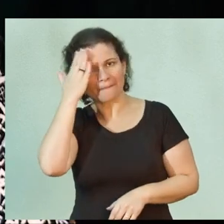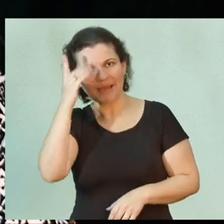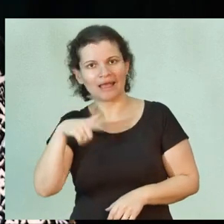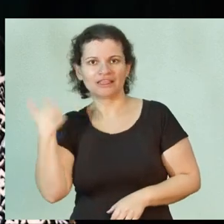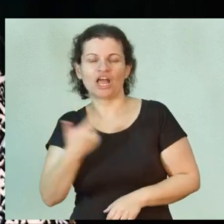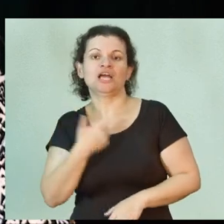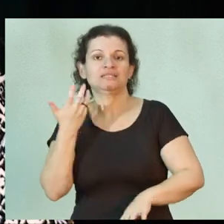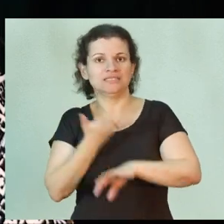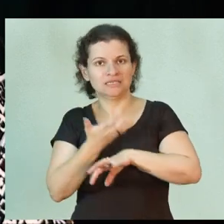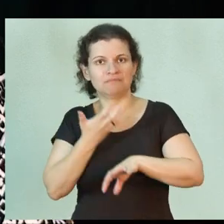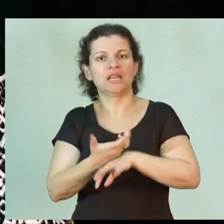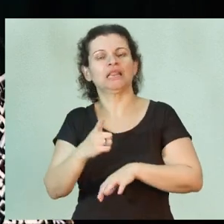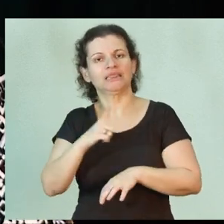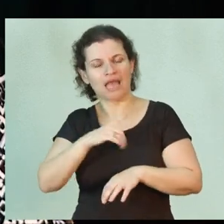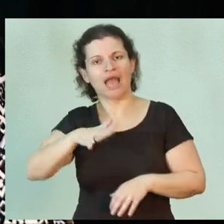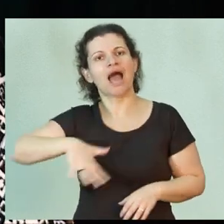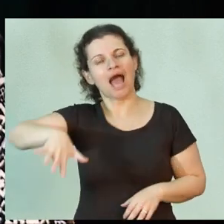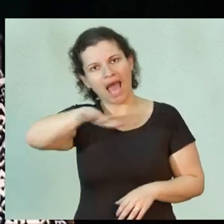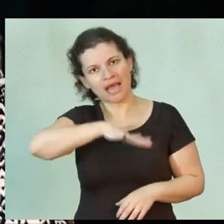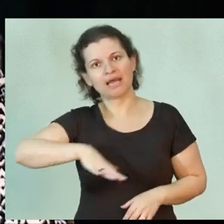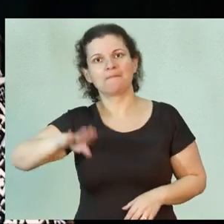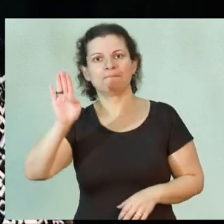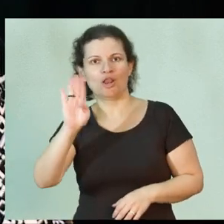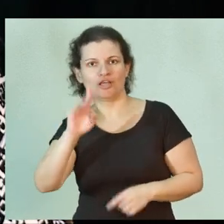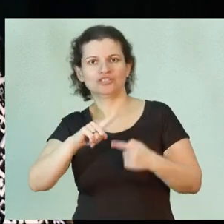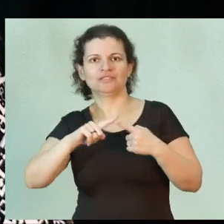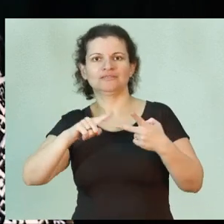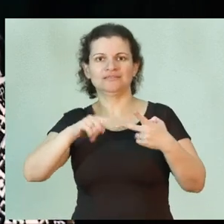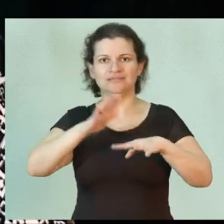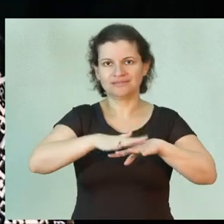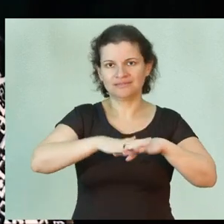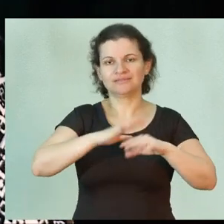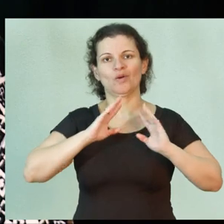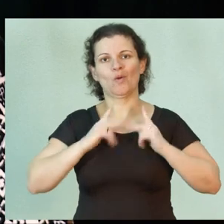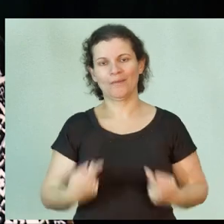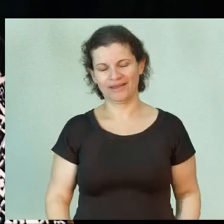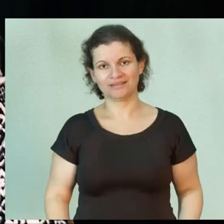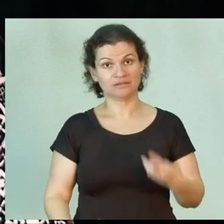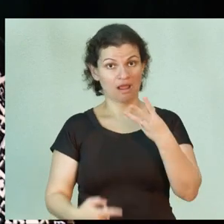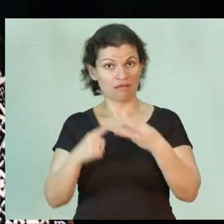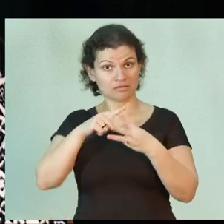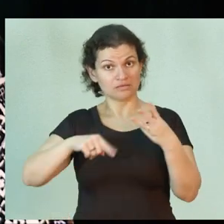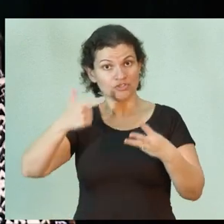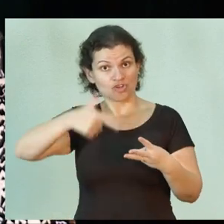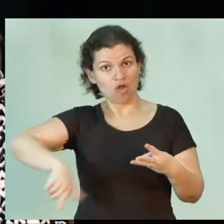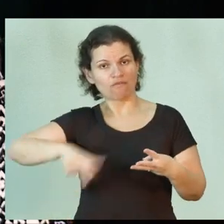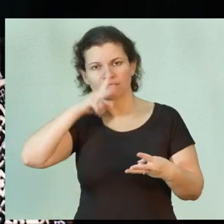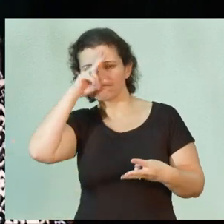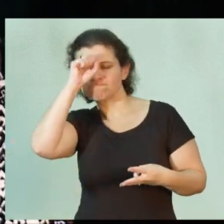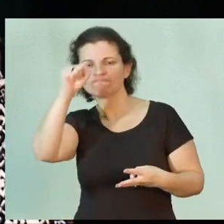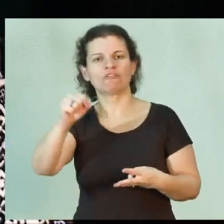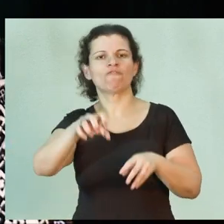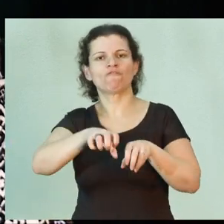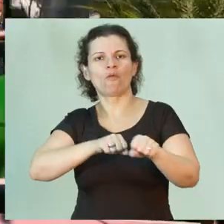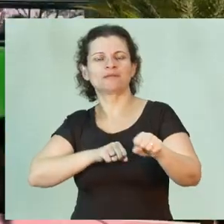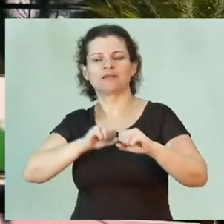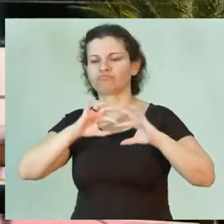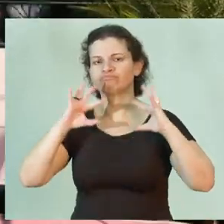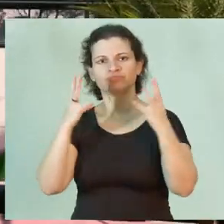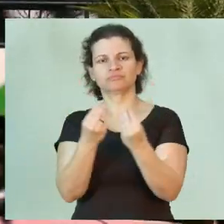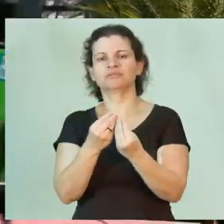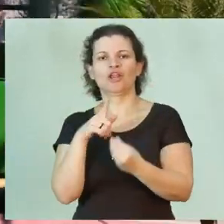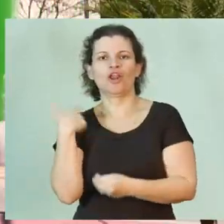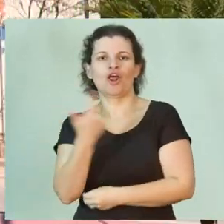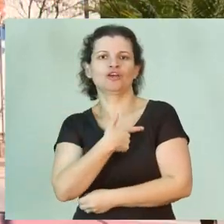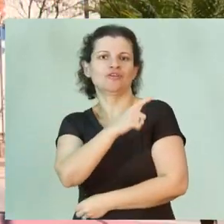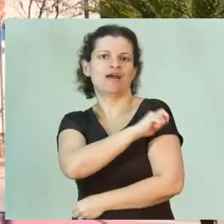nossas disciplinas contemplam as áreas biológicas, exatas e humanas. De novo, fortalecendo essa formação integral do nosso